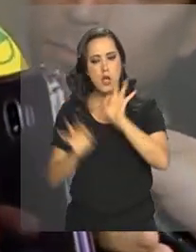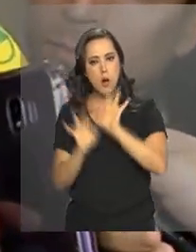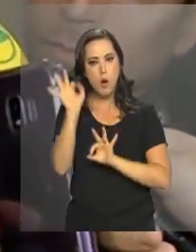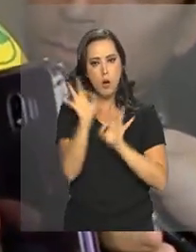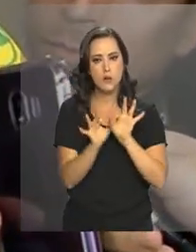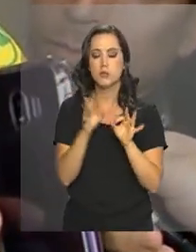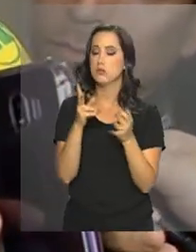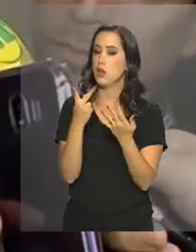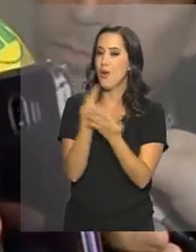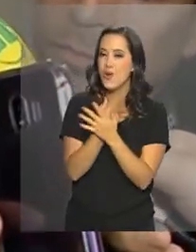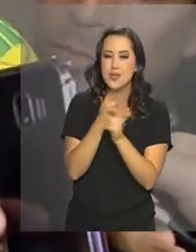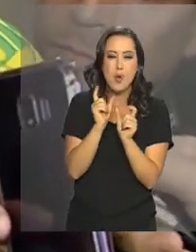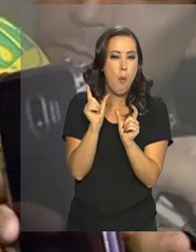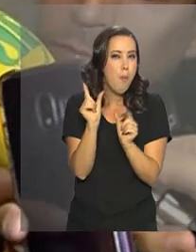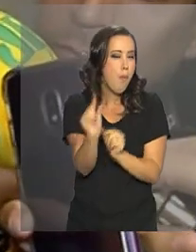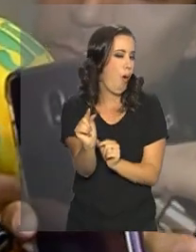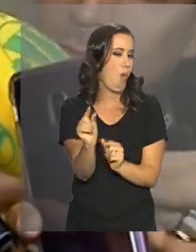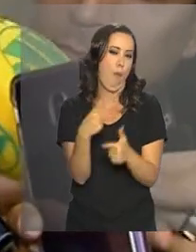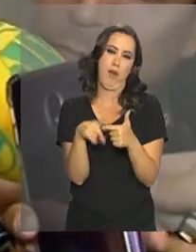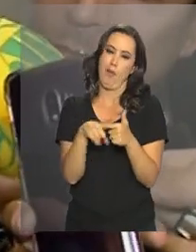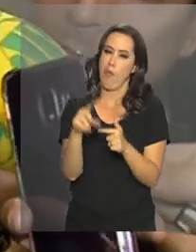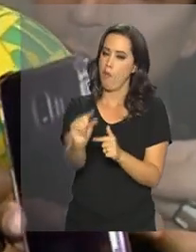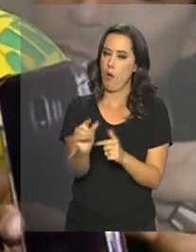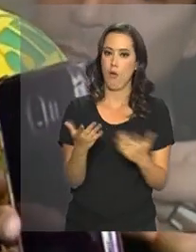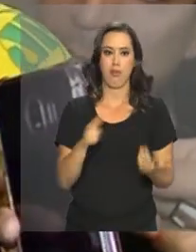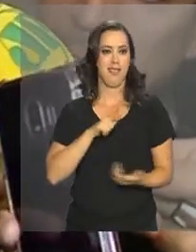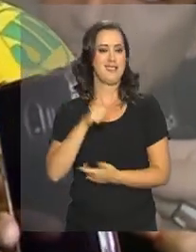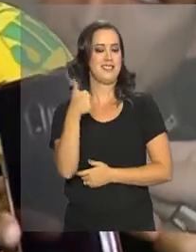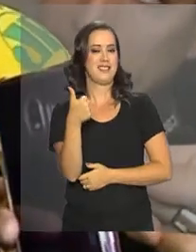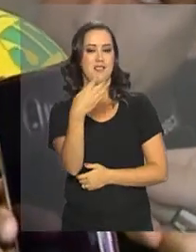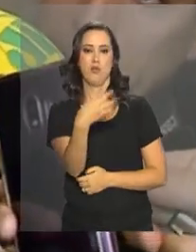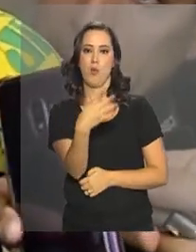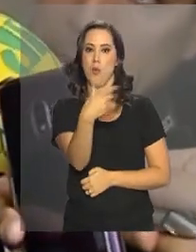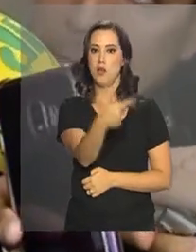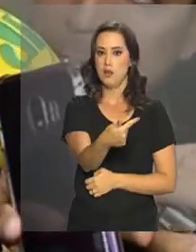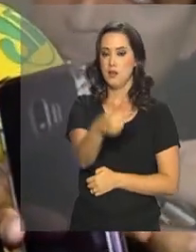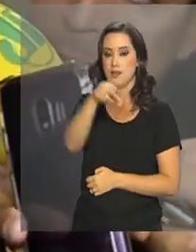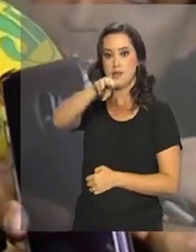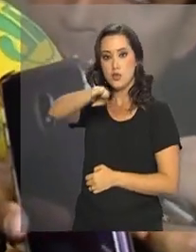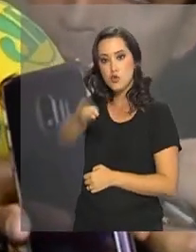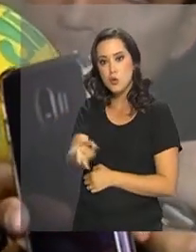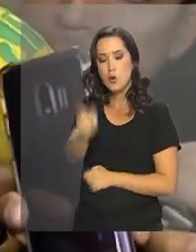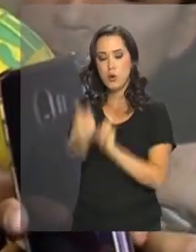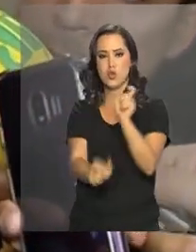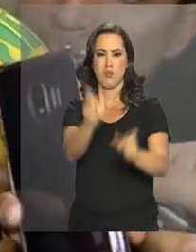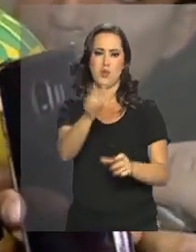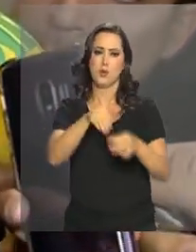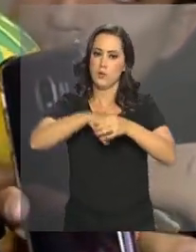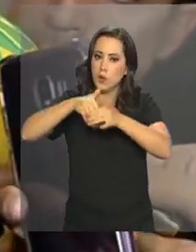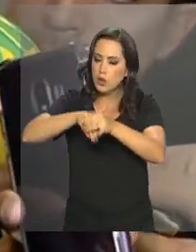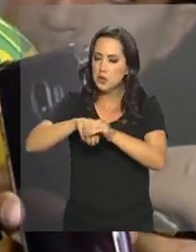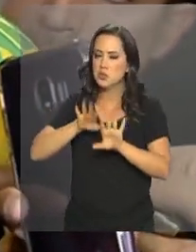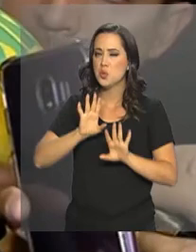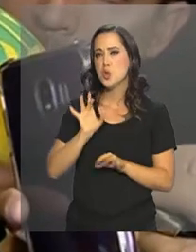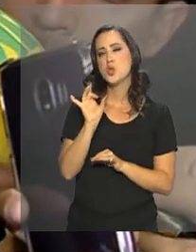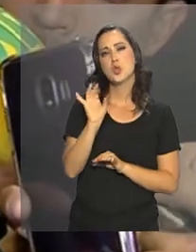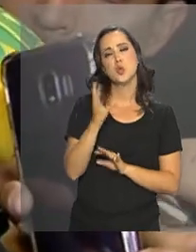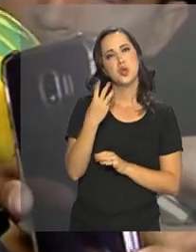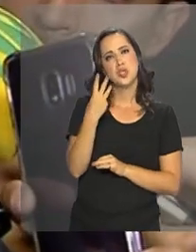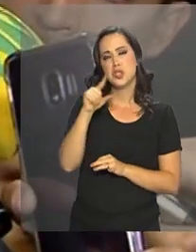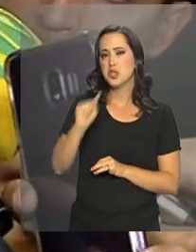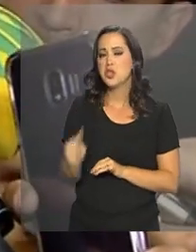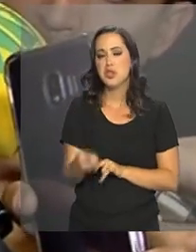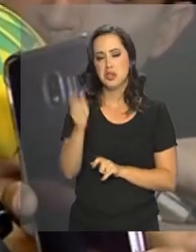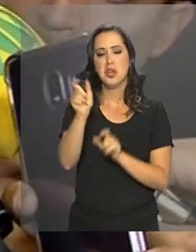ocorrências, elas foram mínimas. Em um país com 147 milhões de eleitores, nós tivemos aproximadamente 3